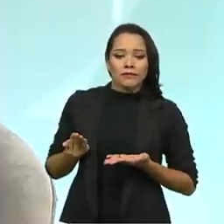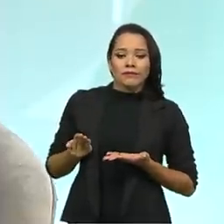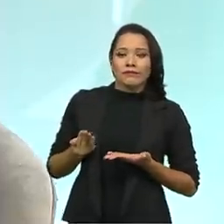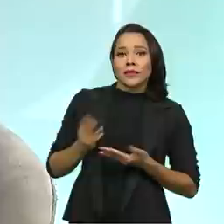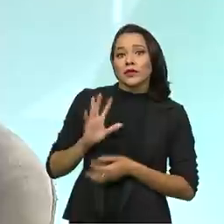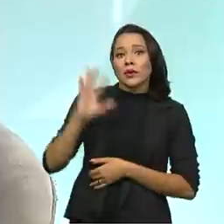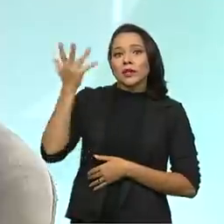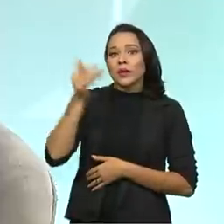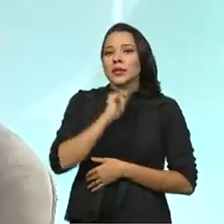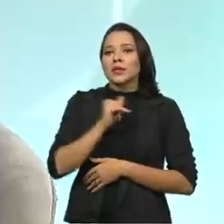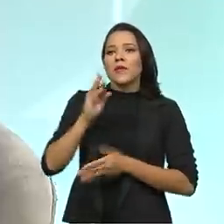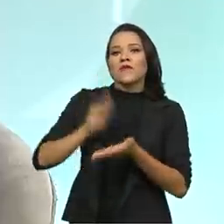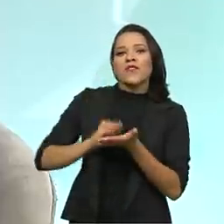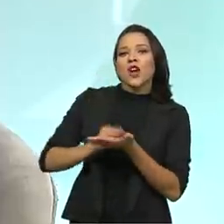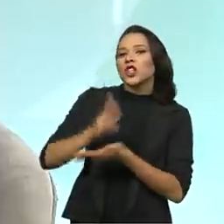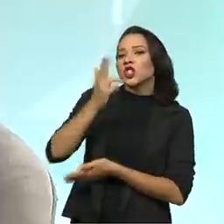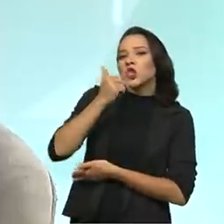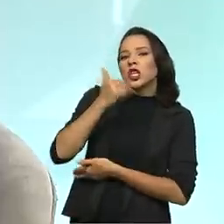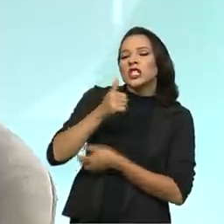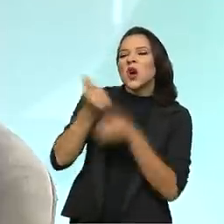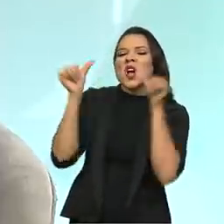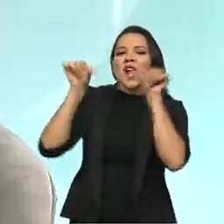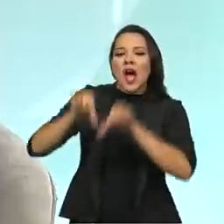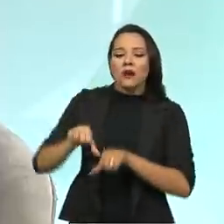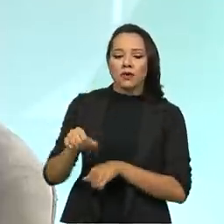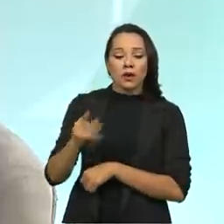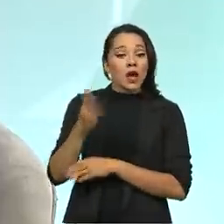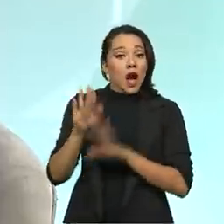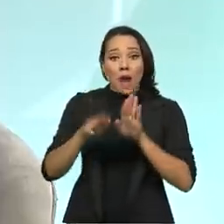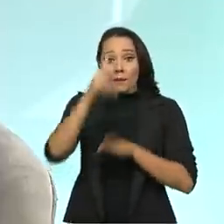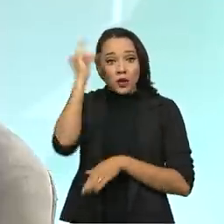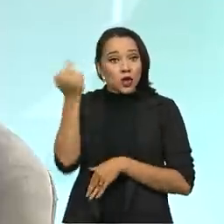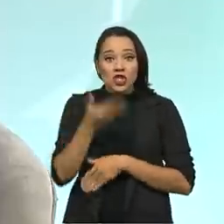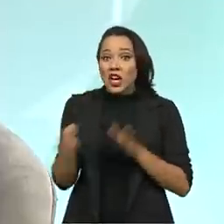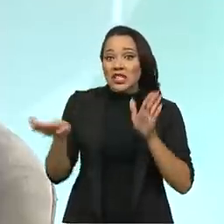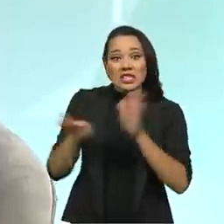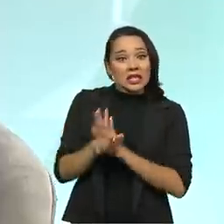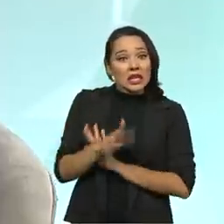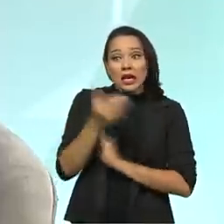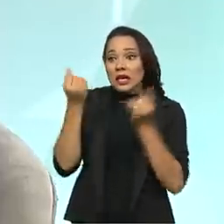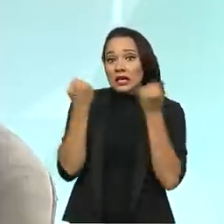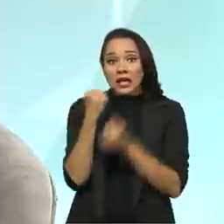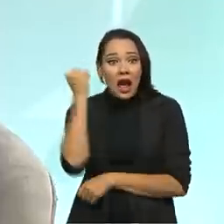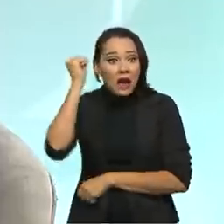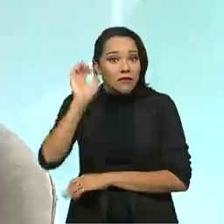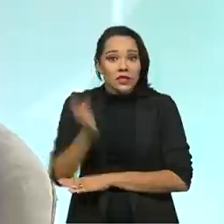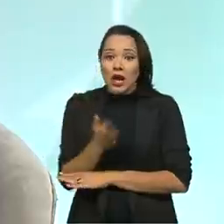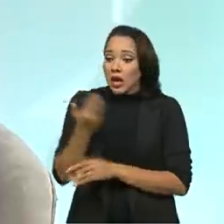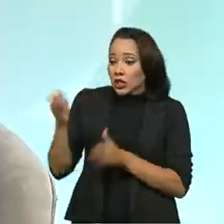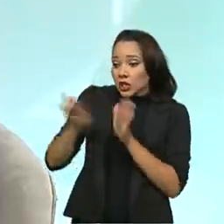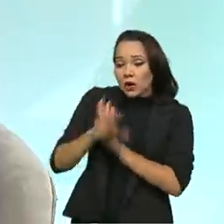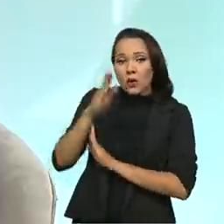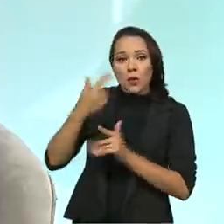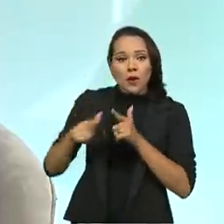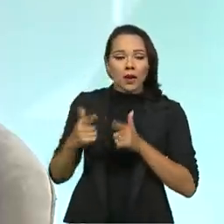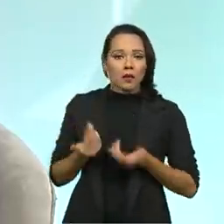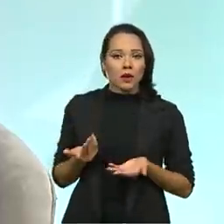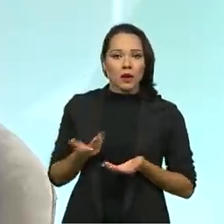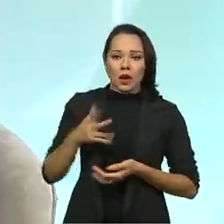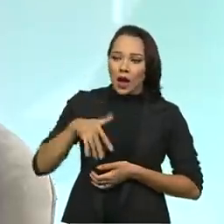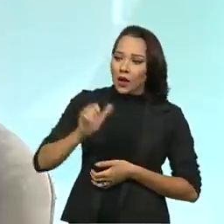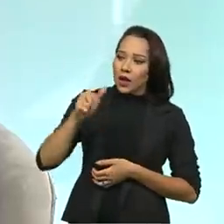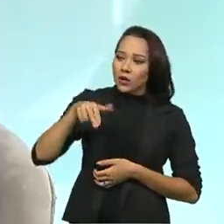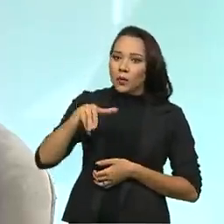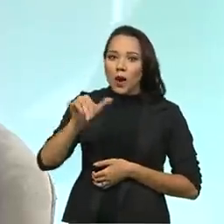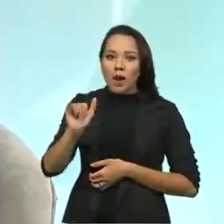situações de desnutrição grave. A pessoa já chega num estado debilitado gravíssimo. O aeromambi, como ele tem essa